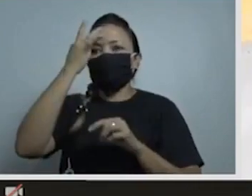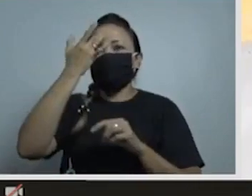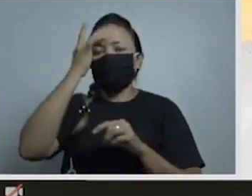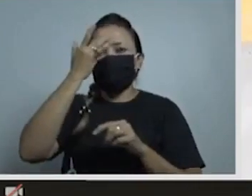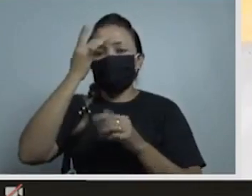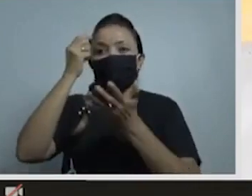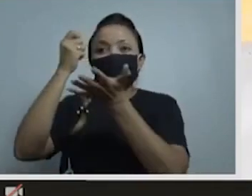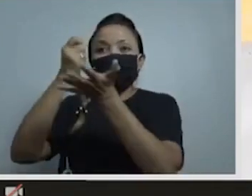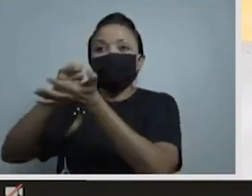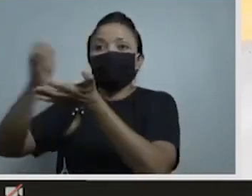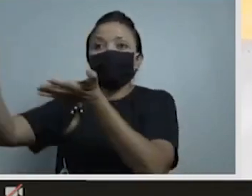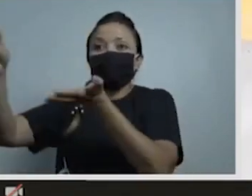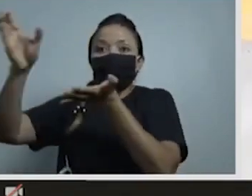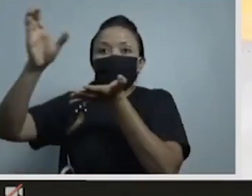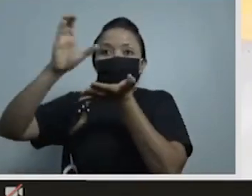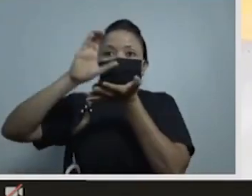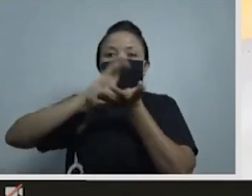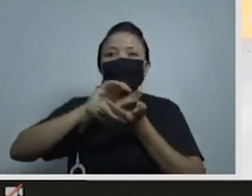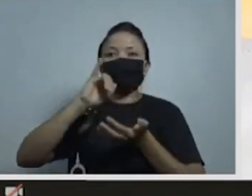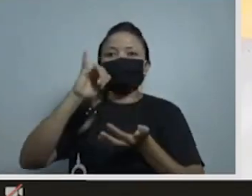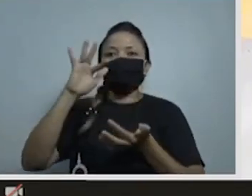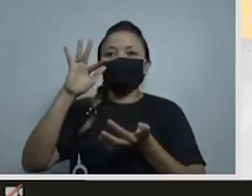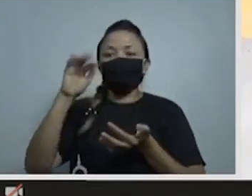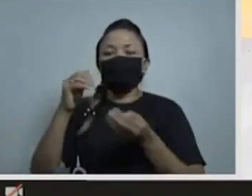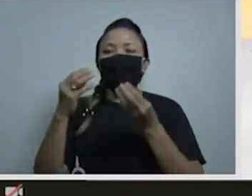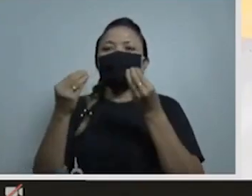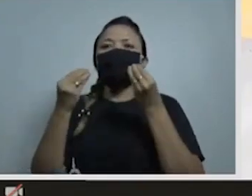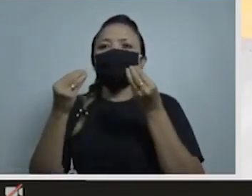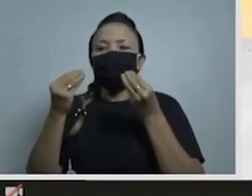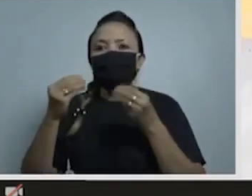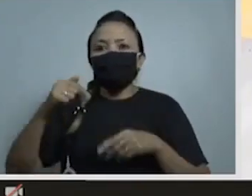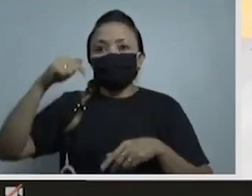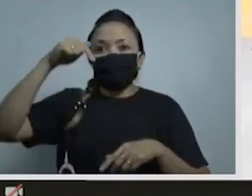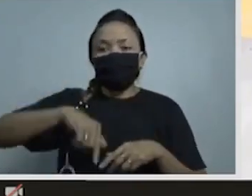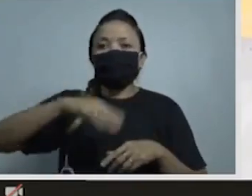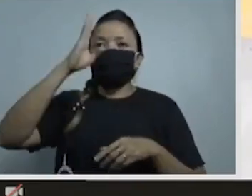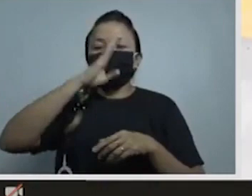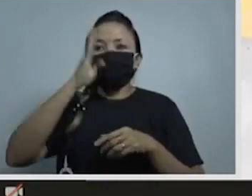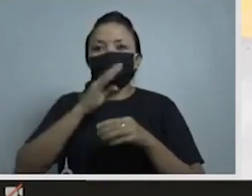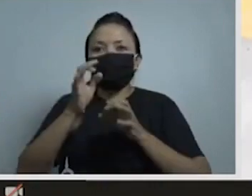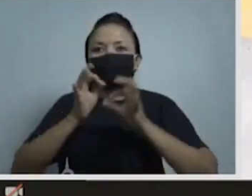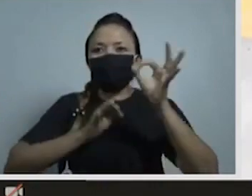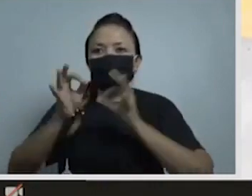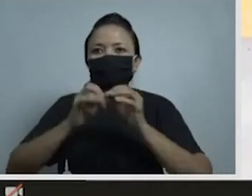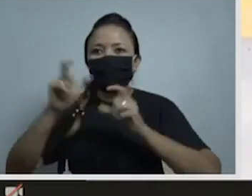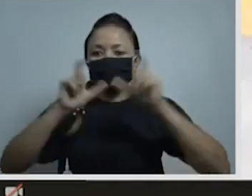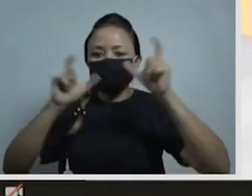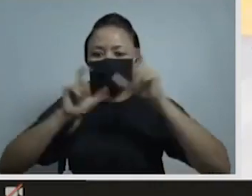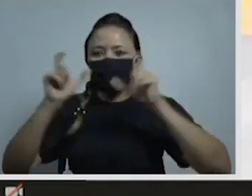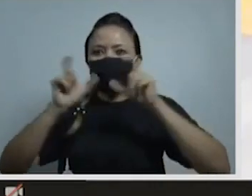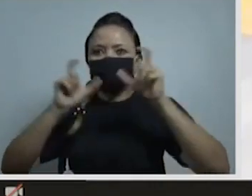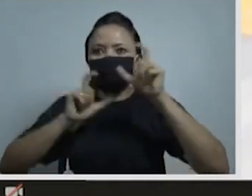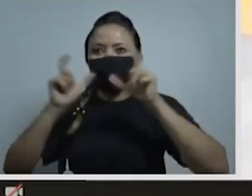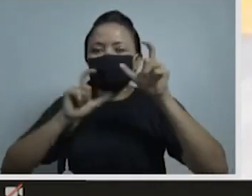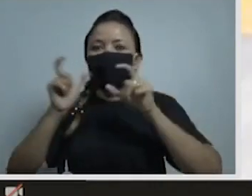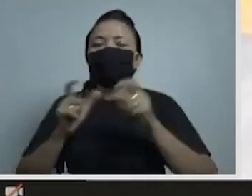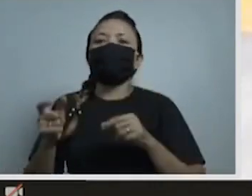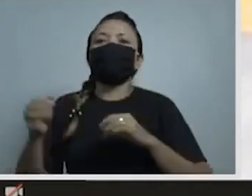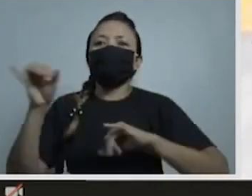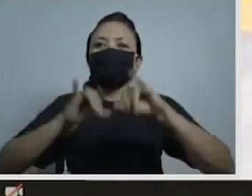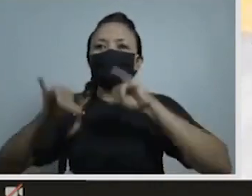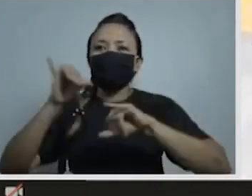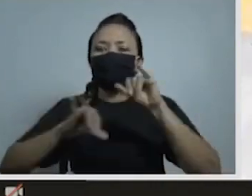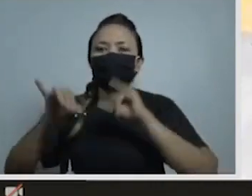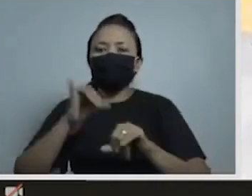E de outros países, principalmente da China e da Índia. Isso quer dizer que, se fechar a torneira, nós não temos o material, vamos